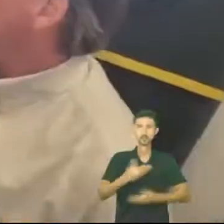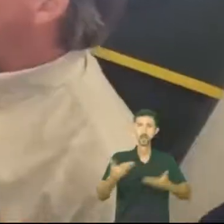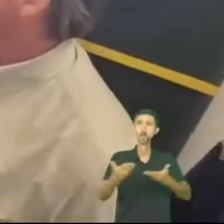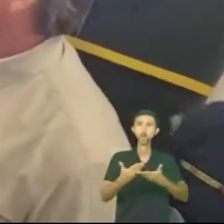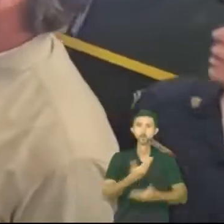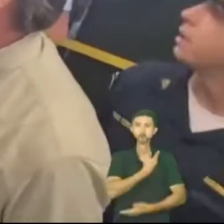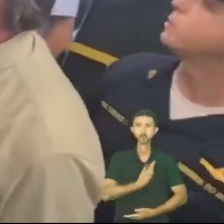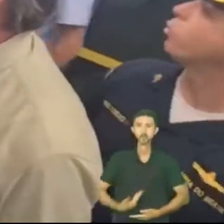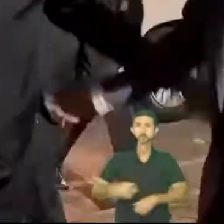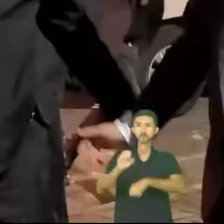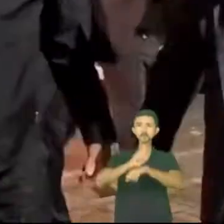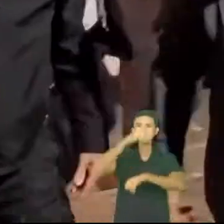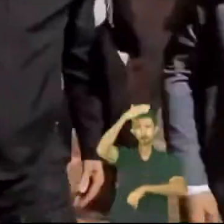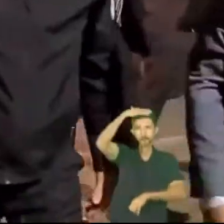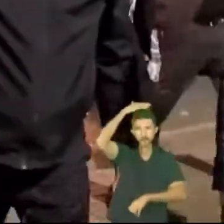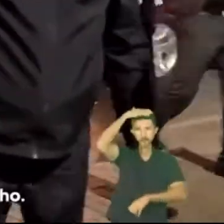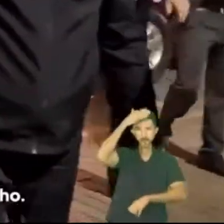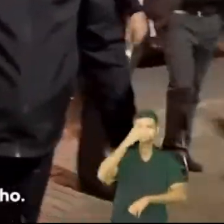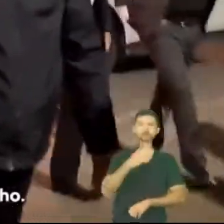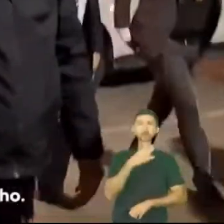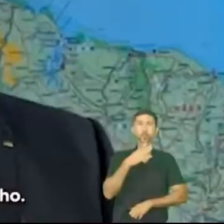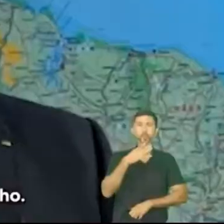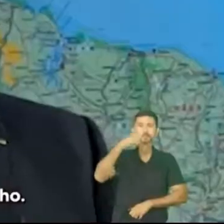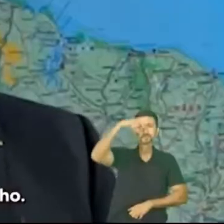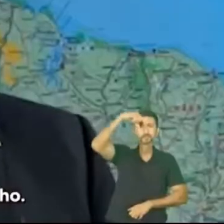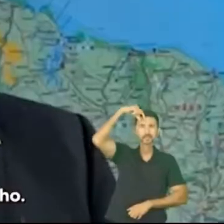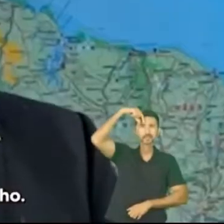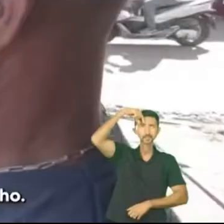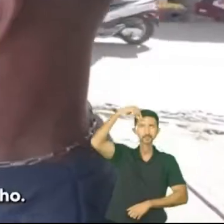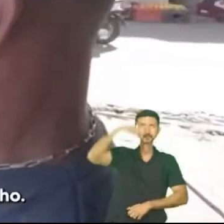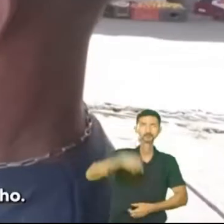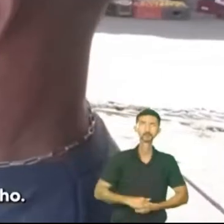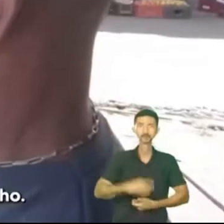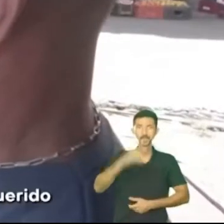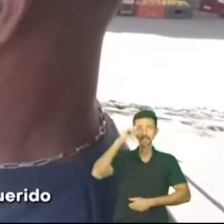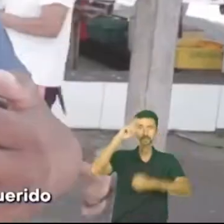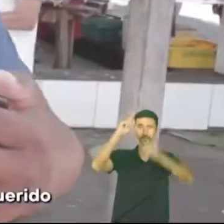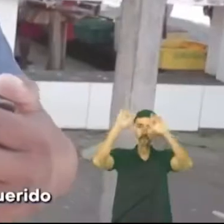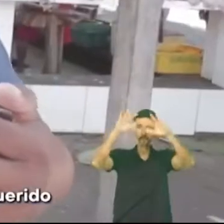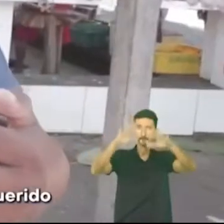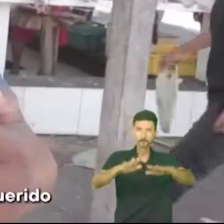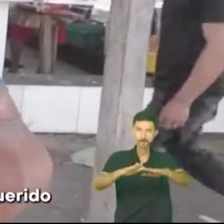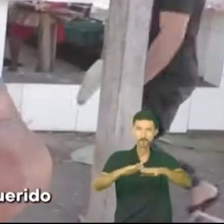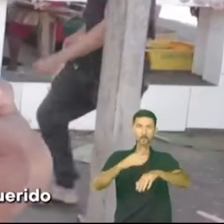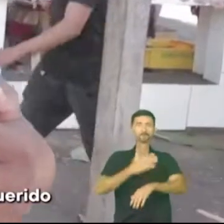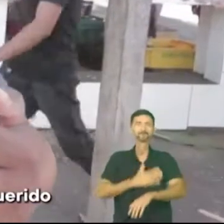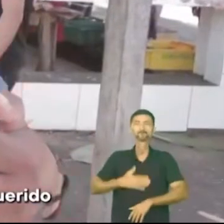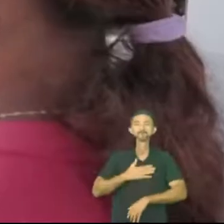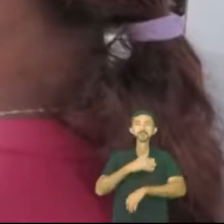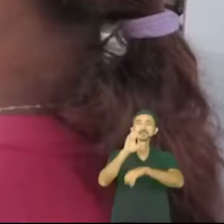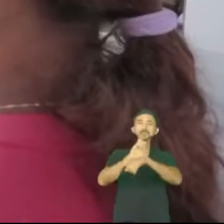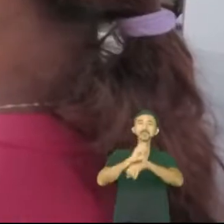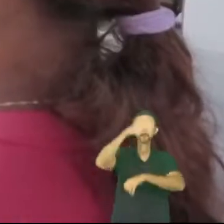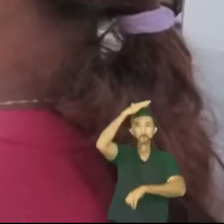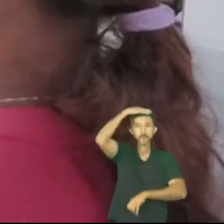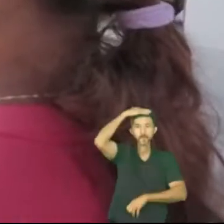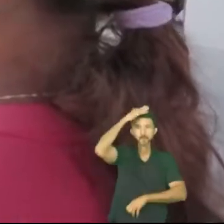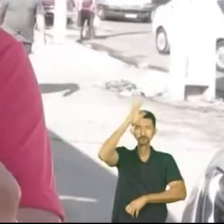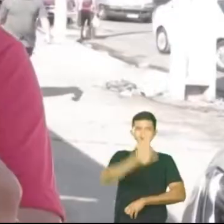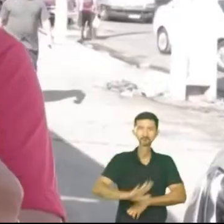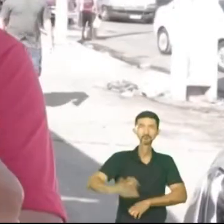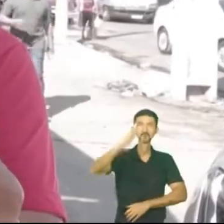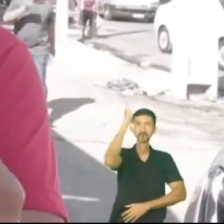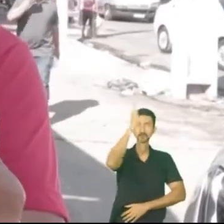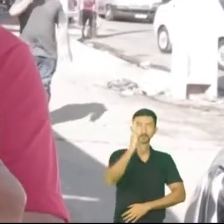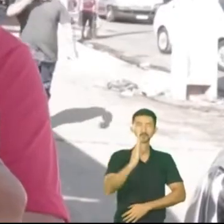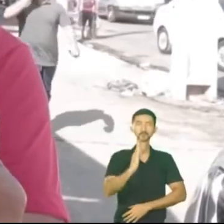temos agora sim Para o governo de Estado O nosso conhecido Zequinha Marinho. Que Deus abençoe. Zequinha Marinho e só o nosso querido Estado do Pará Tem